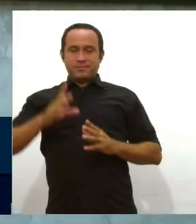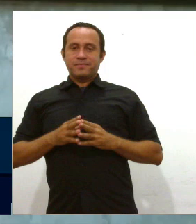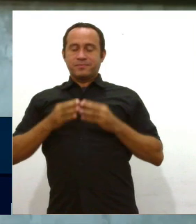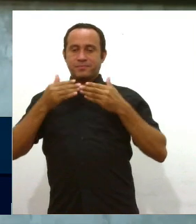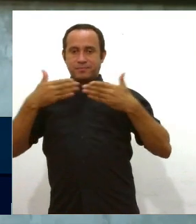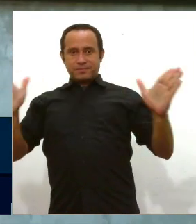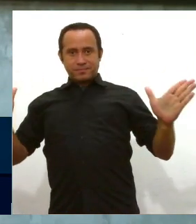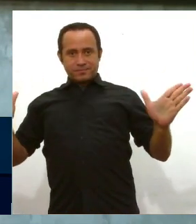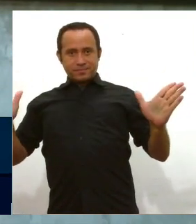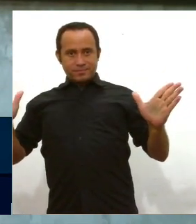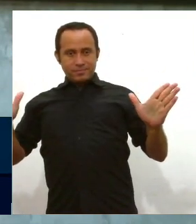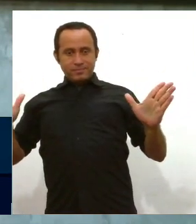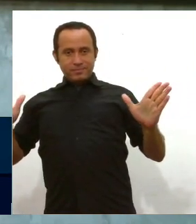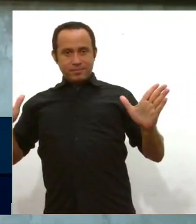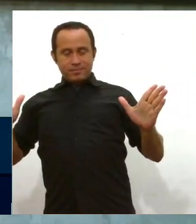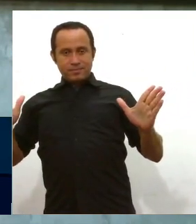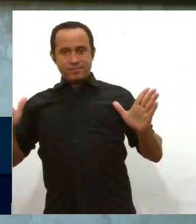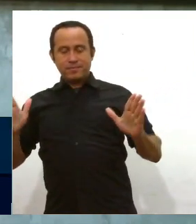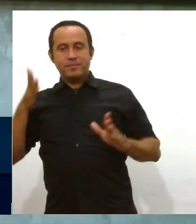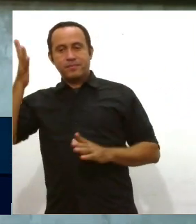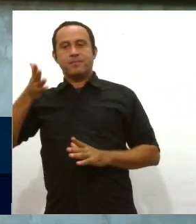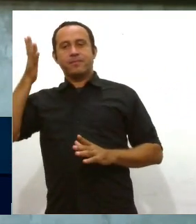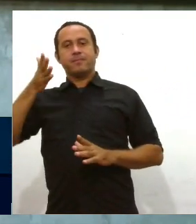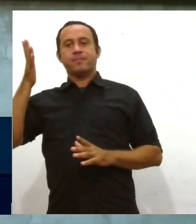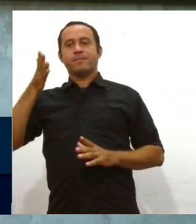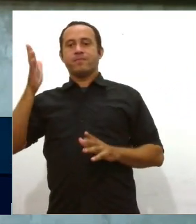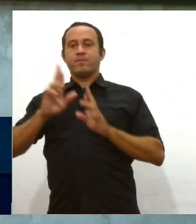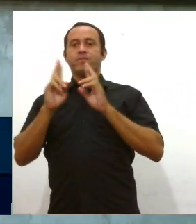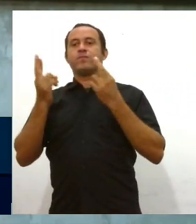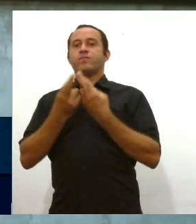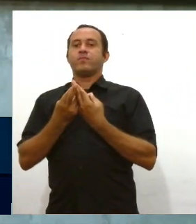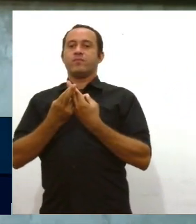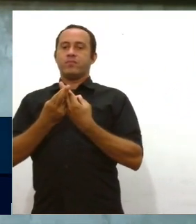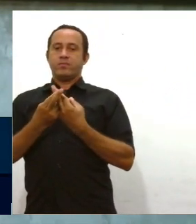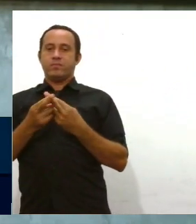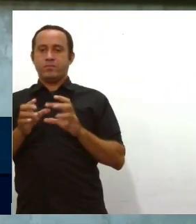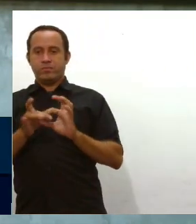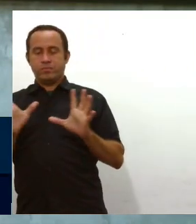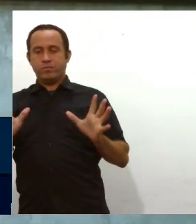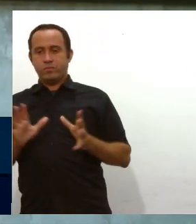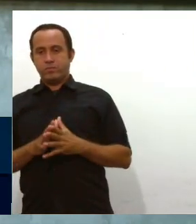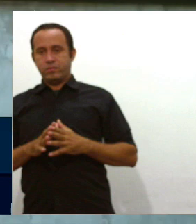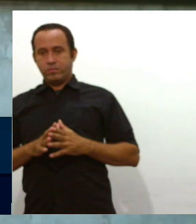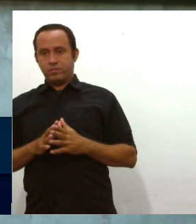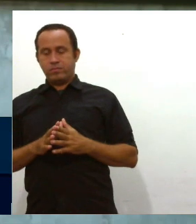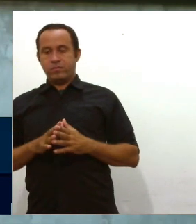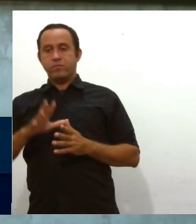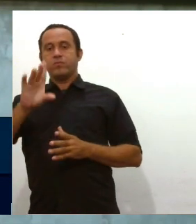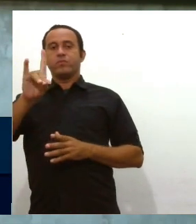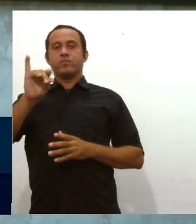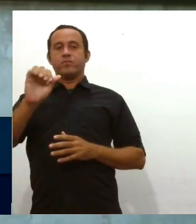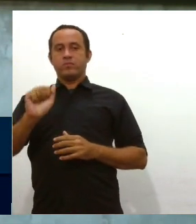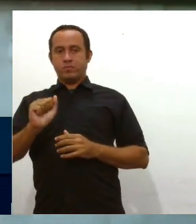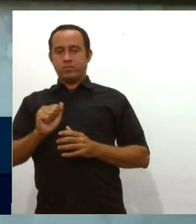declaro aberta a presente sessão extraordinária remota. Ordem do dia